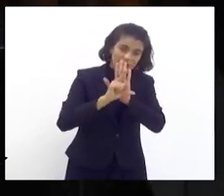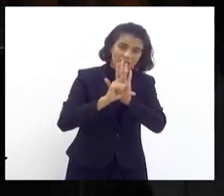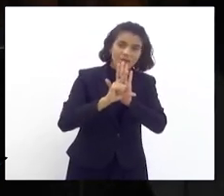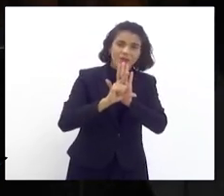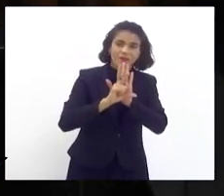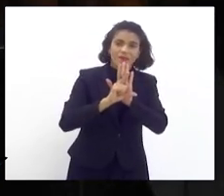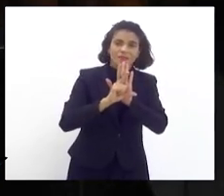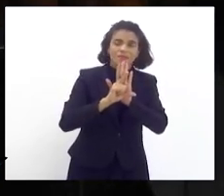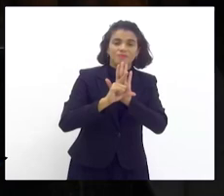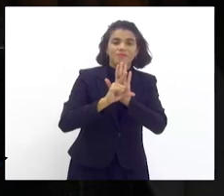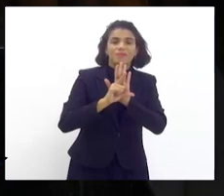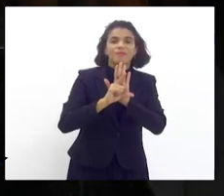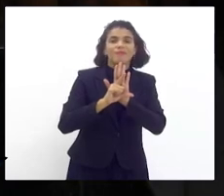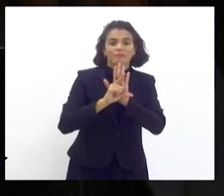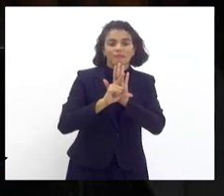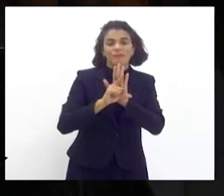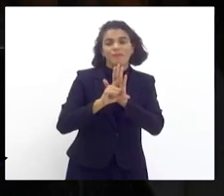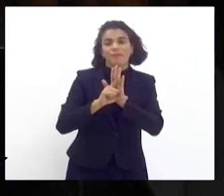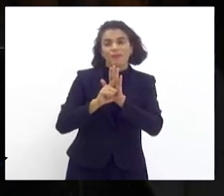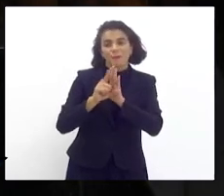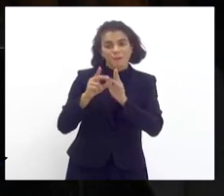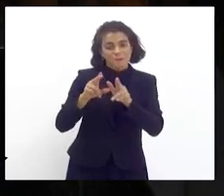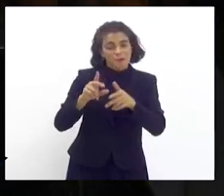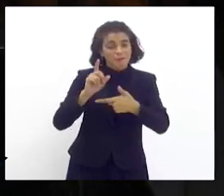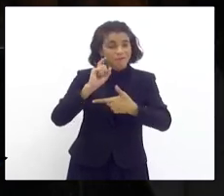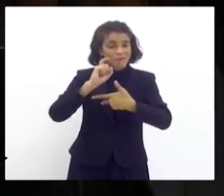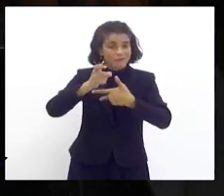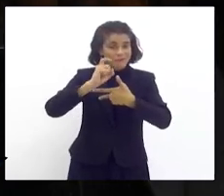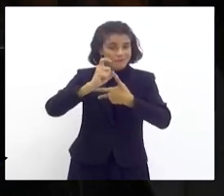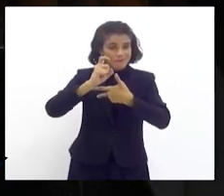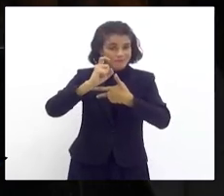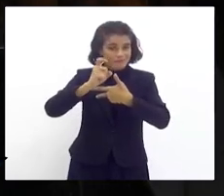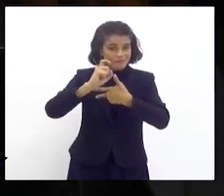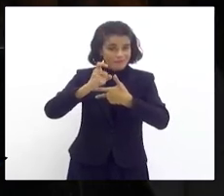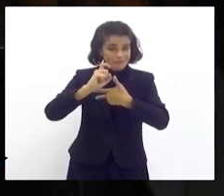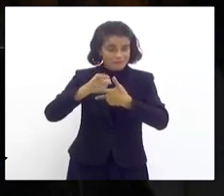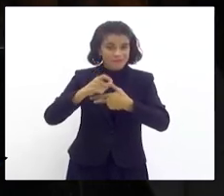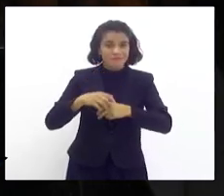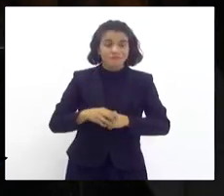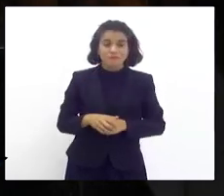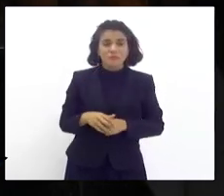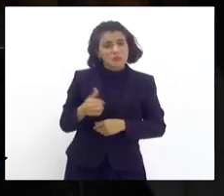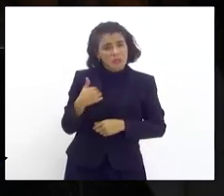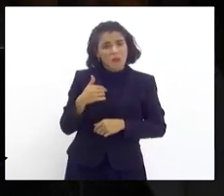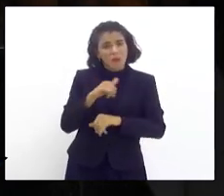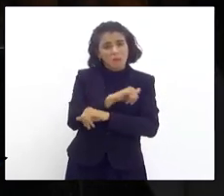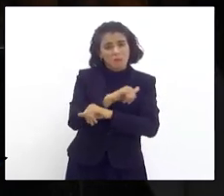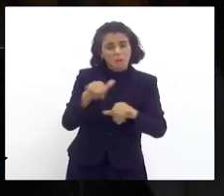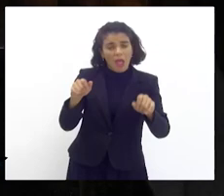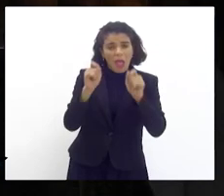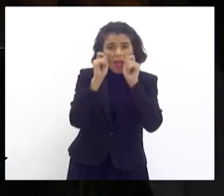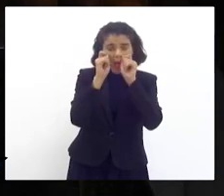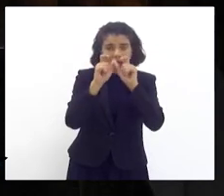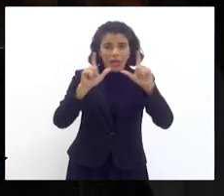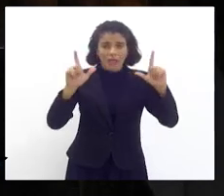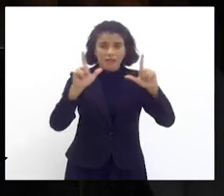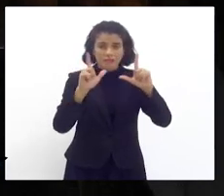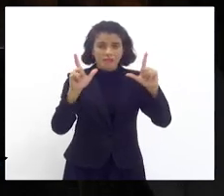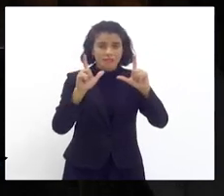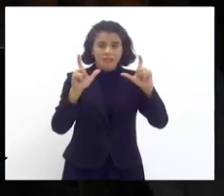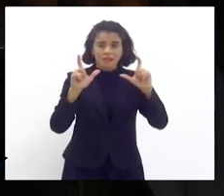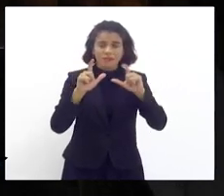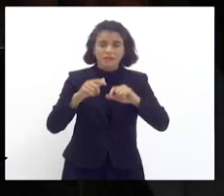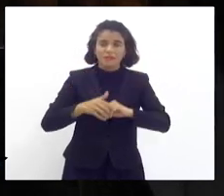vindo do poder executivo. Então, estou chamando atenção para